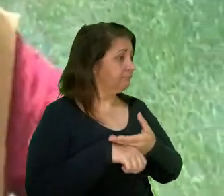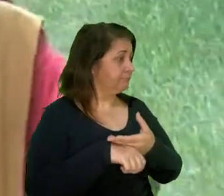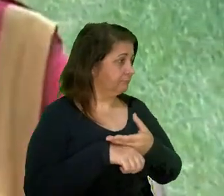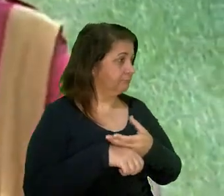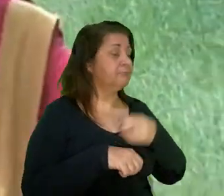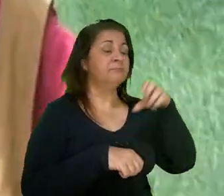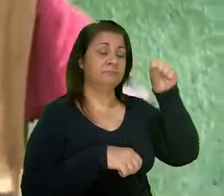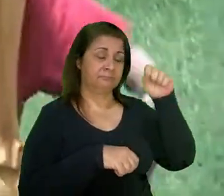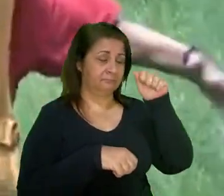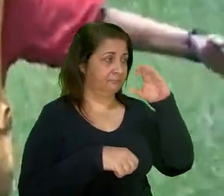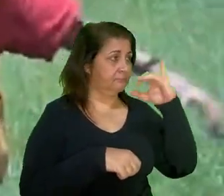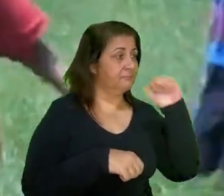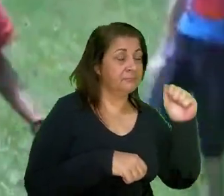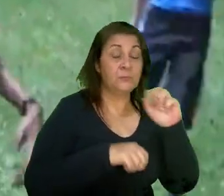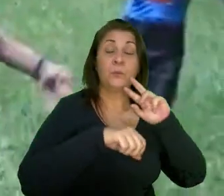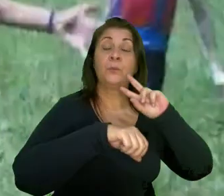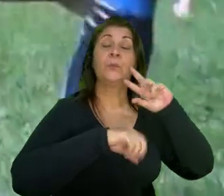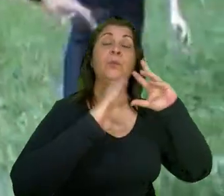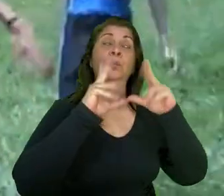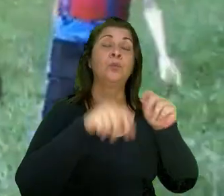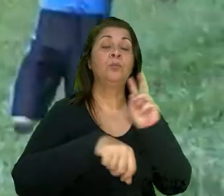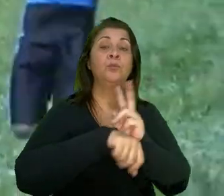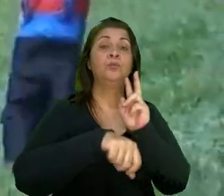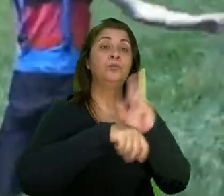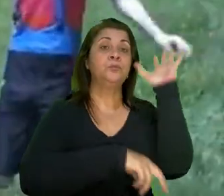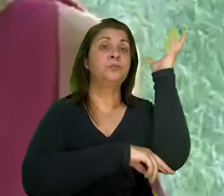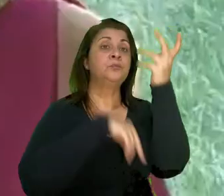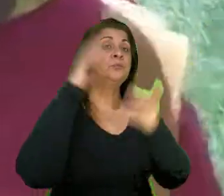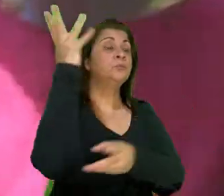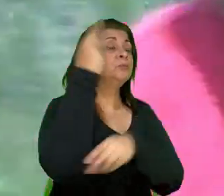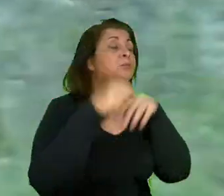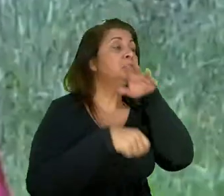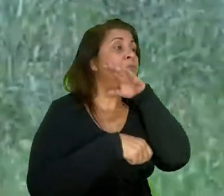Saci Tudo protegendo as árvores e os bichos